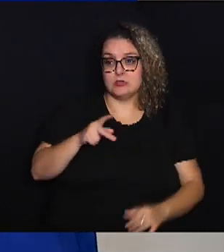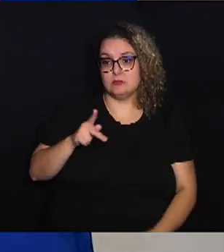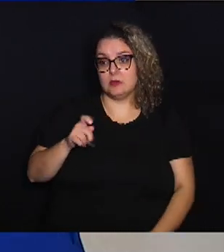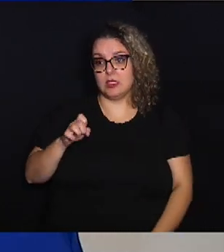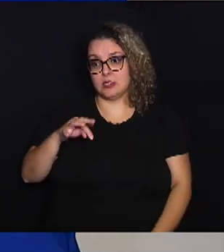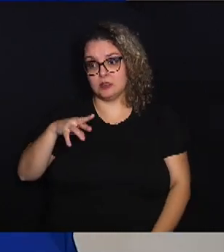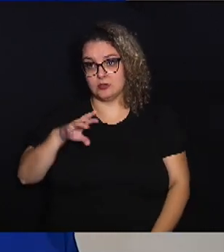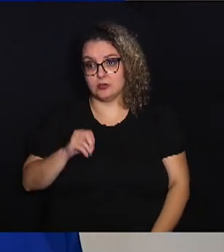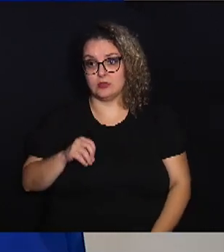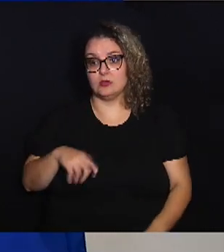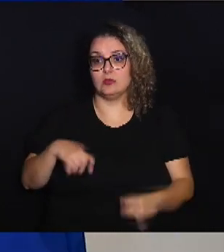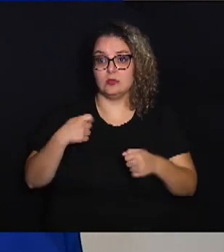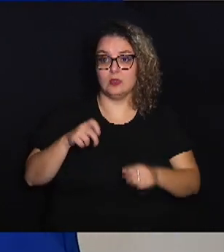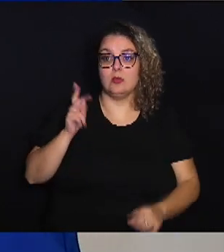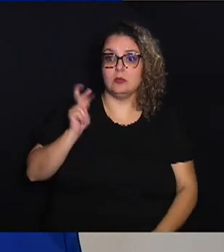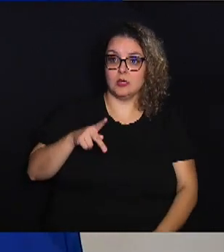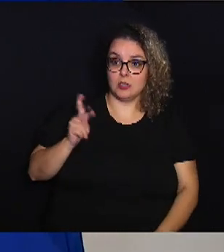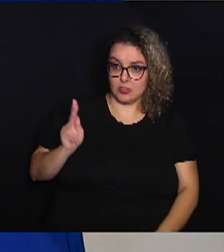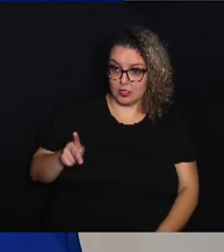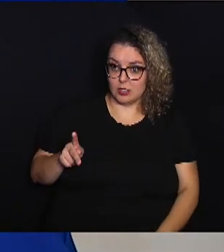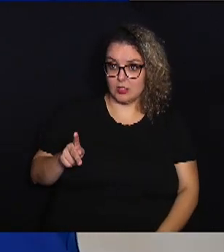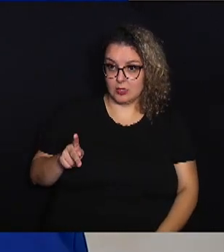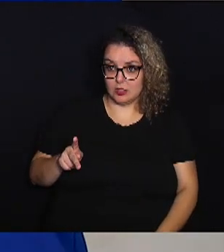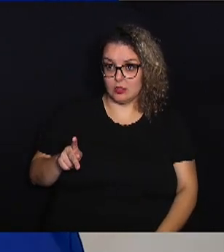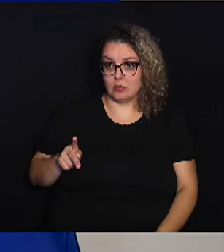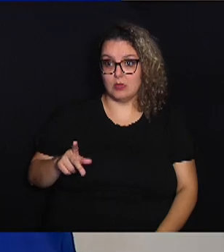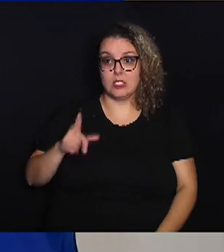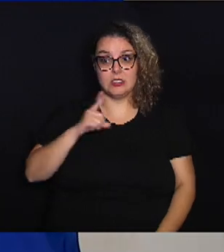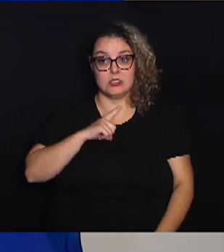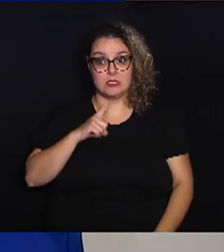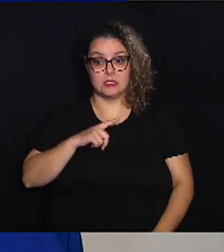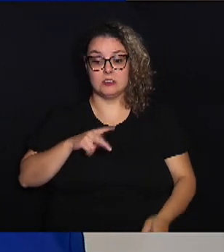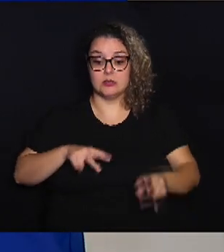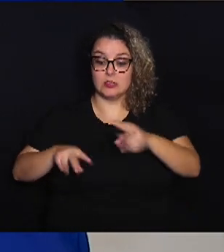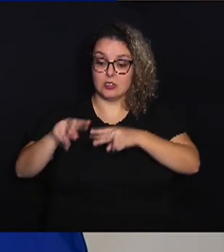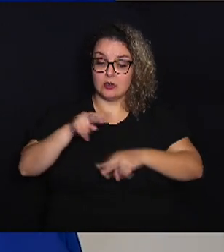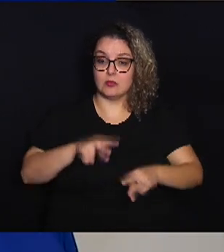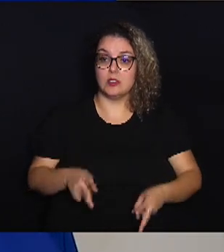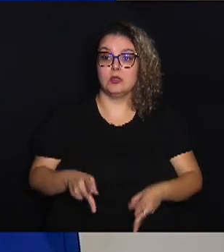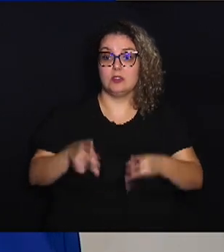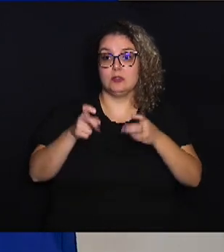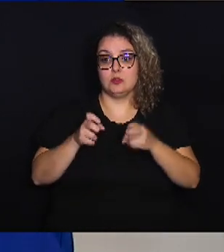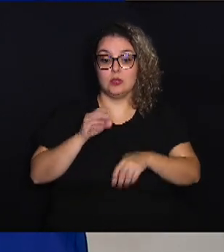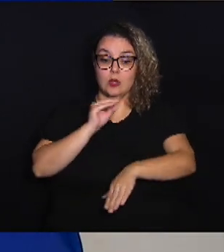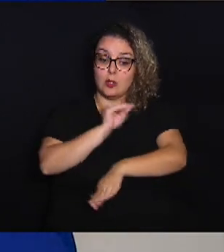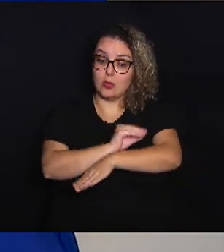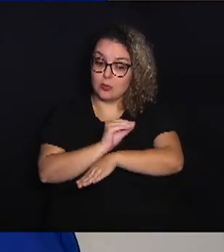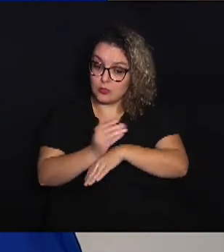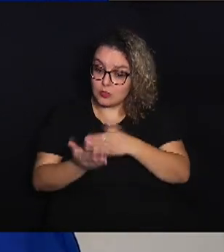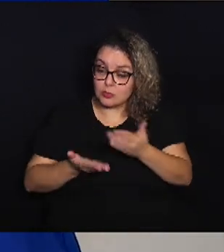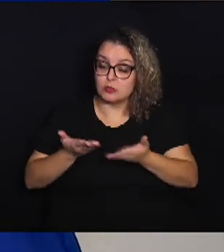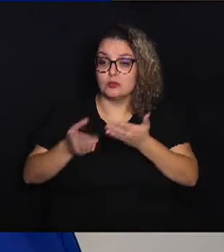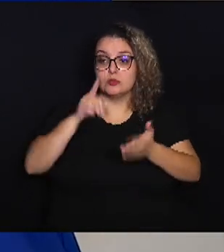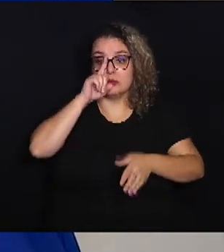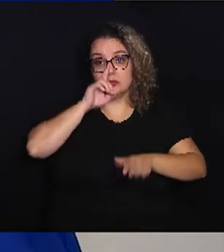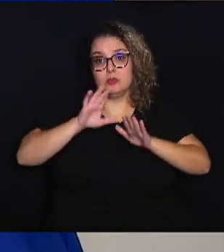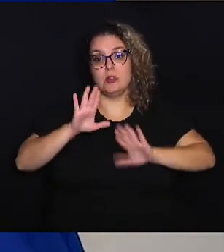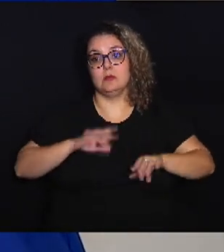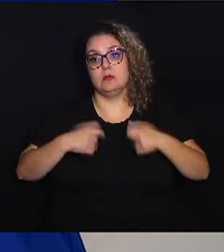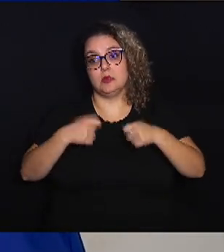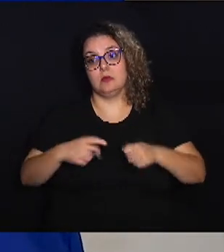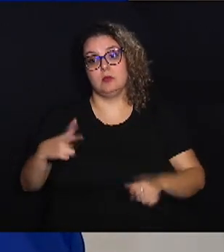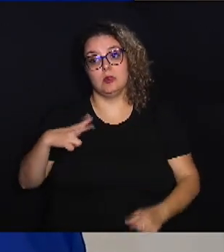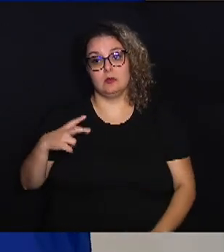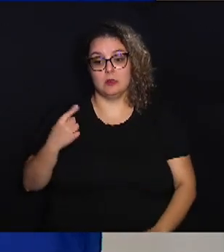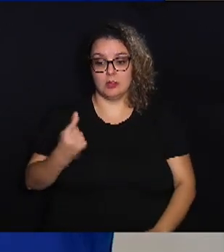precisa que o professor tenha um olhar cuidadoso para as suas necessidades